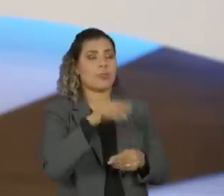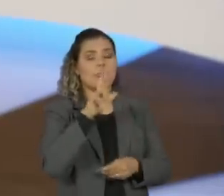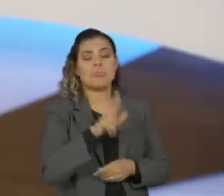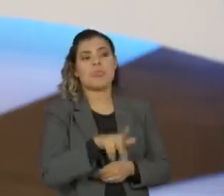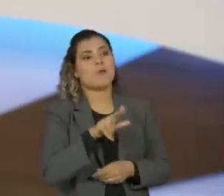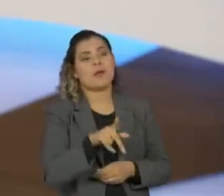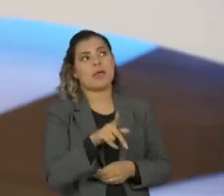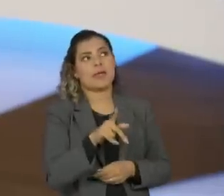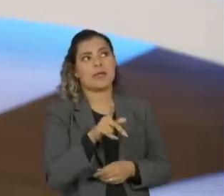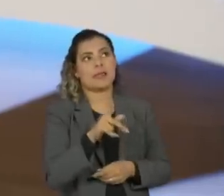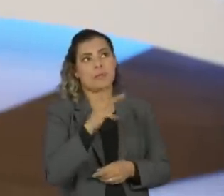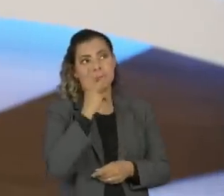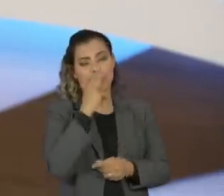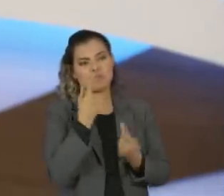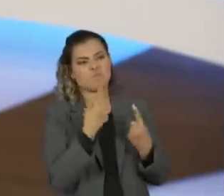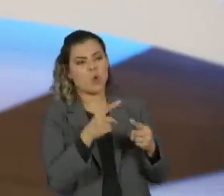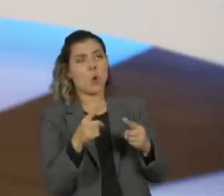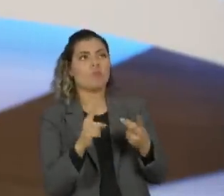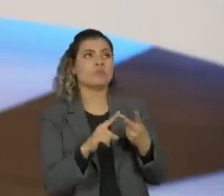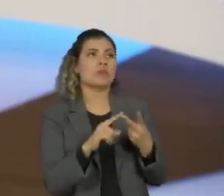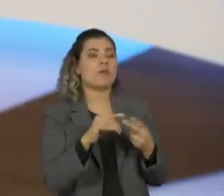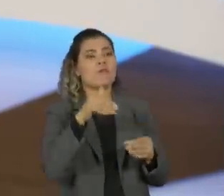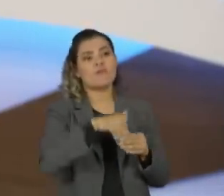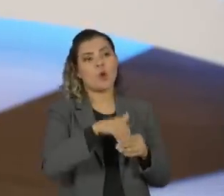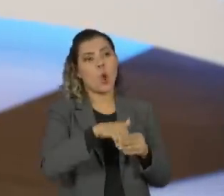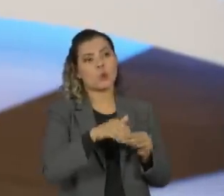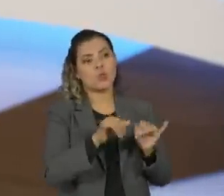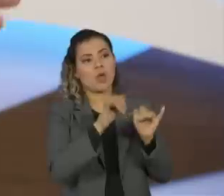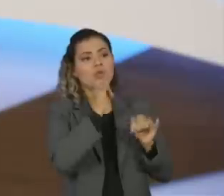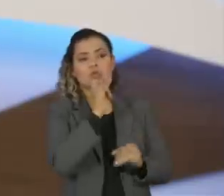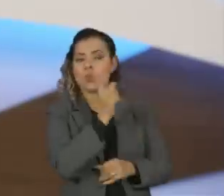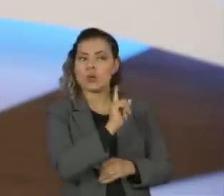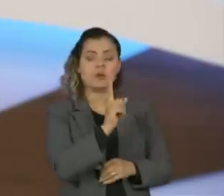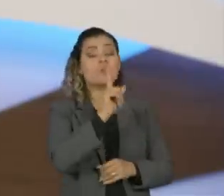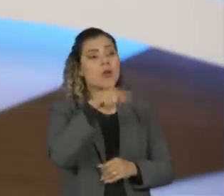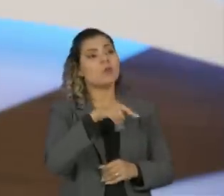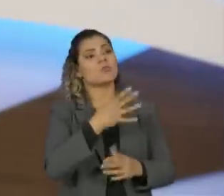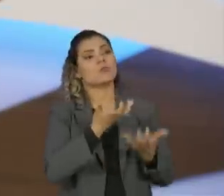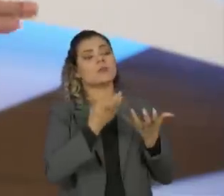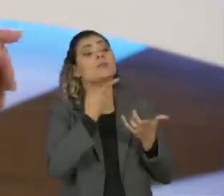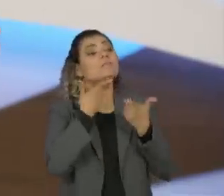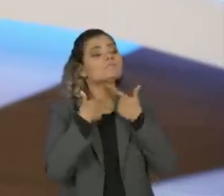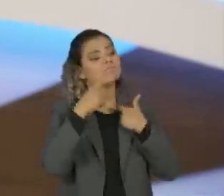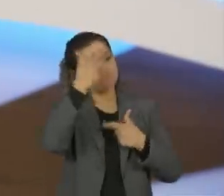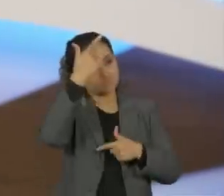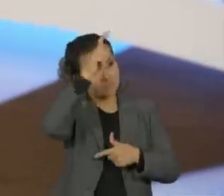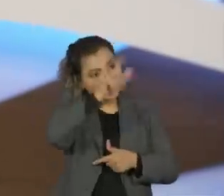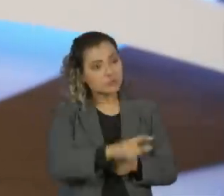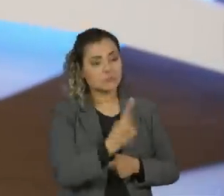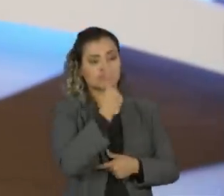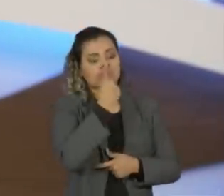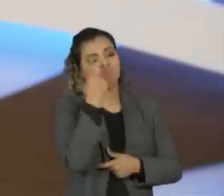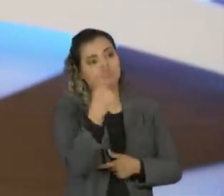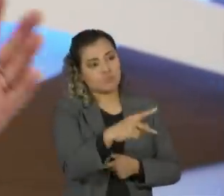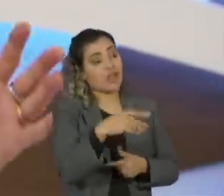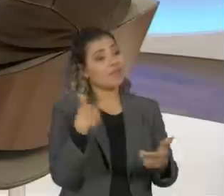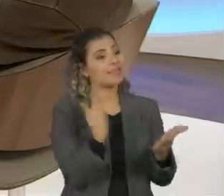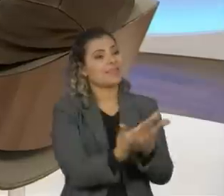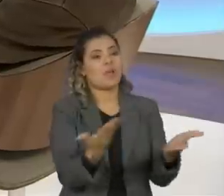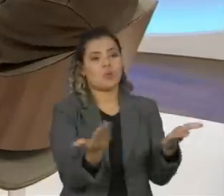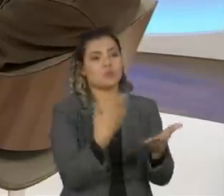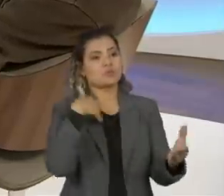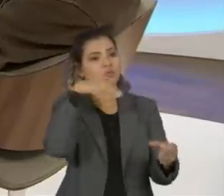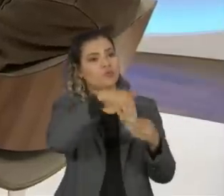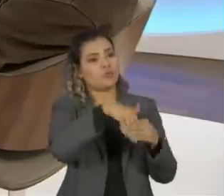de dissidência, um voto útil, foi um voto realmente na pessoa. Foi a única pessoa que eu votei até hoje,